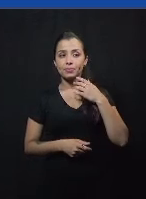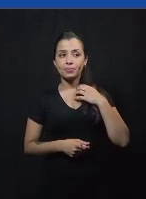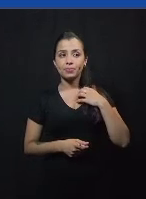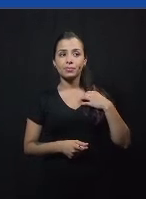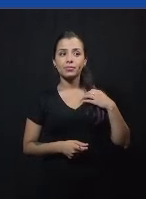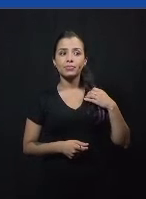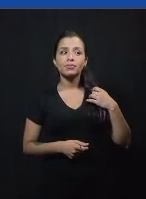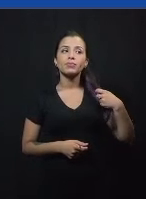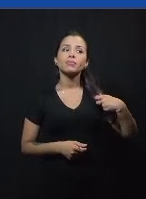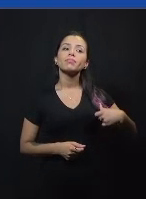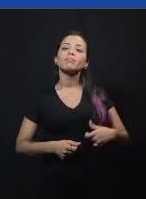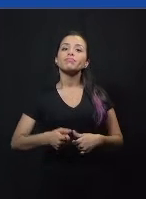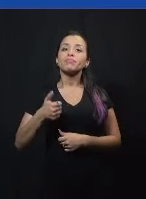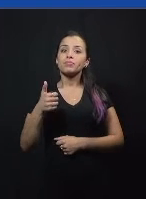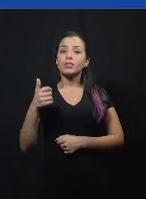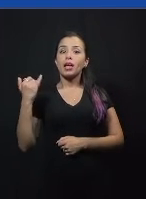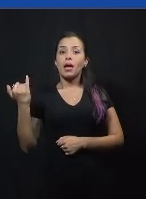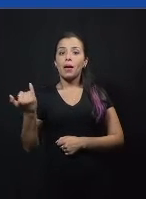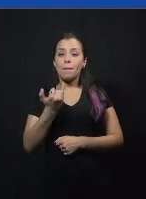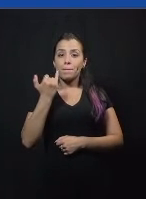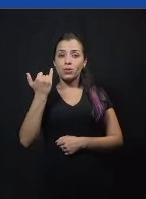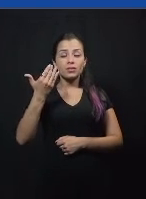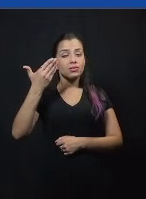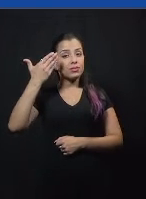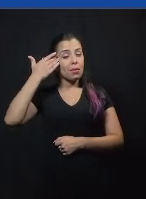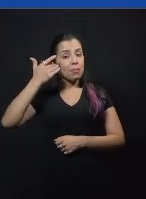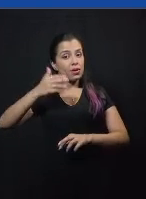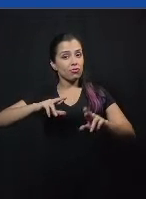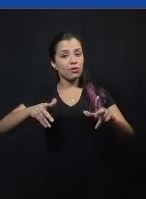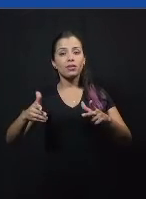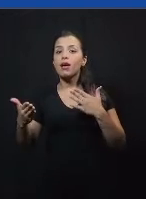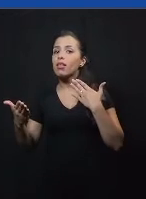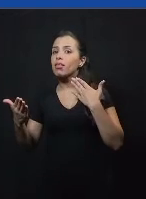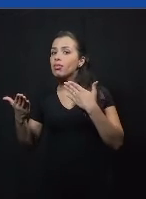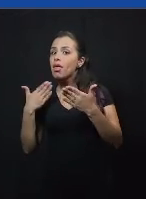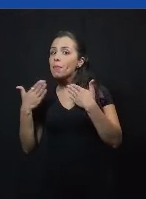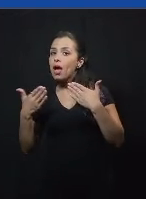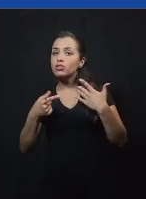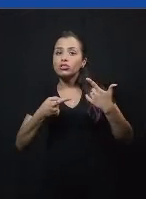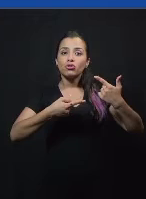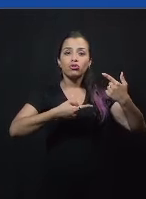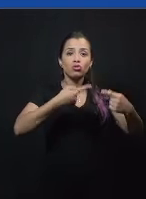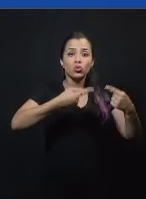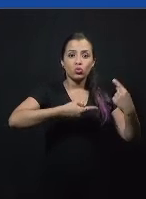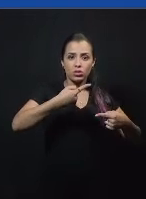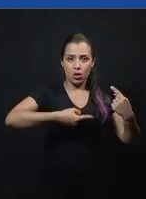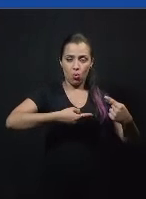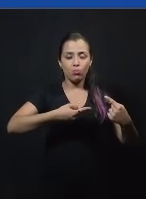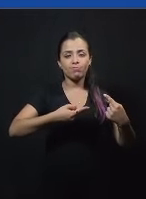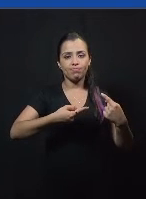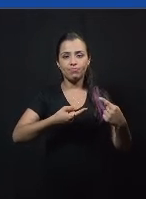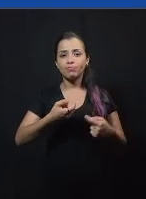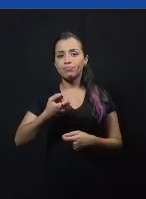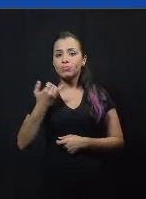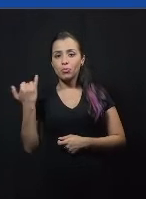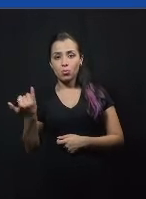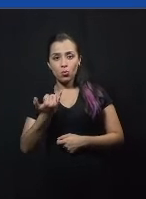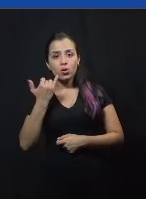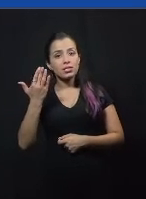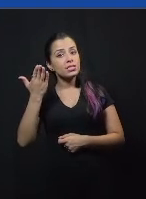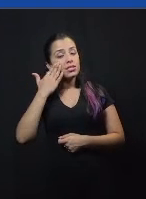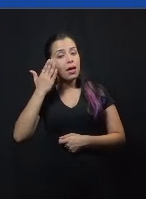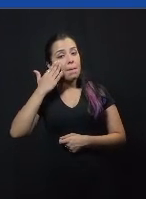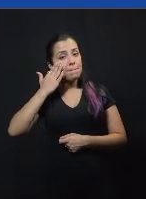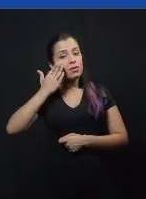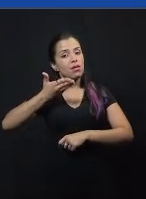importante essa diferenciação entre debate e discussão que a defesa trouxe e essa questão das habilidades, o